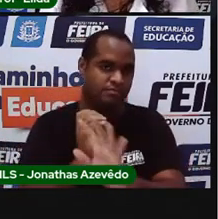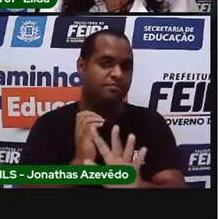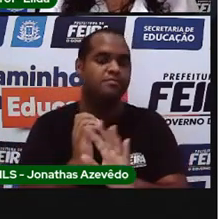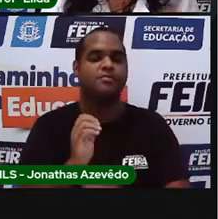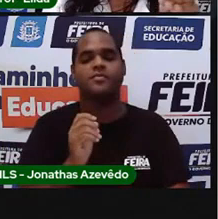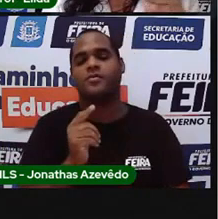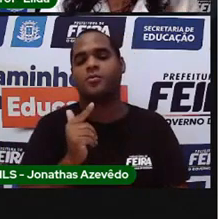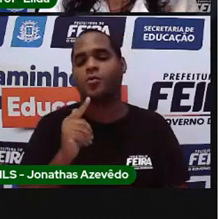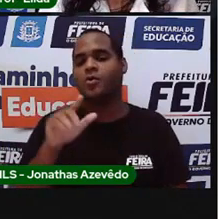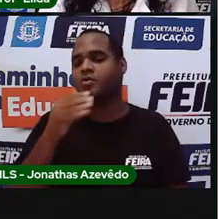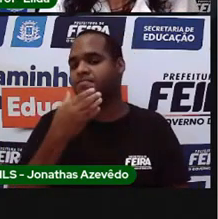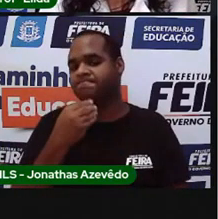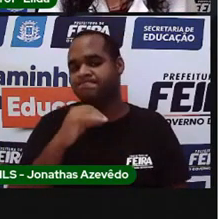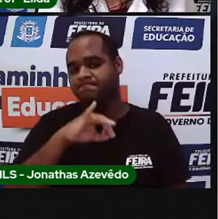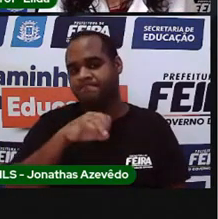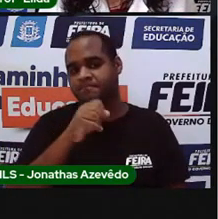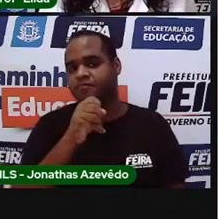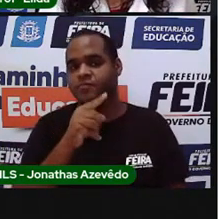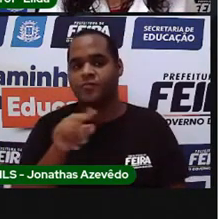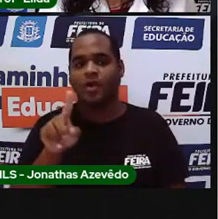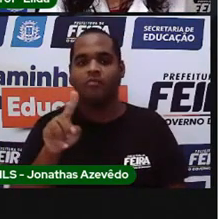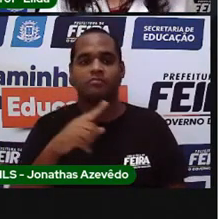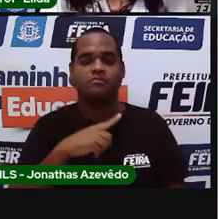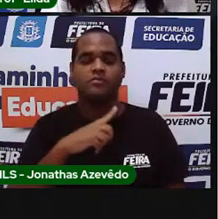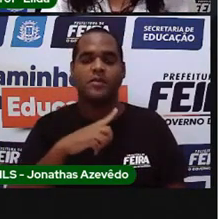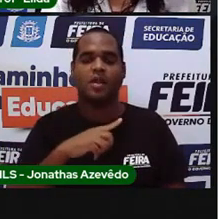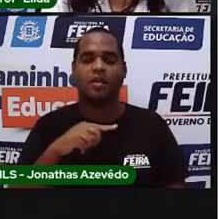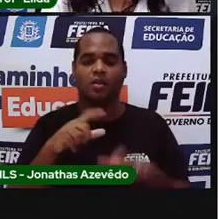João? João está em qual posição?